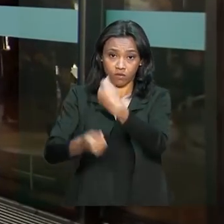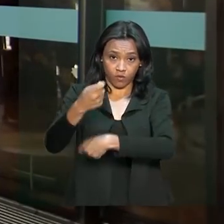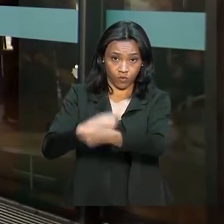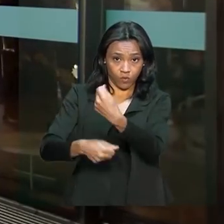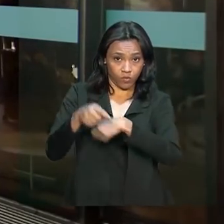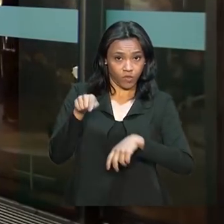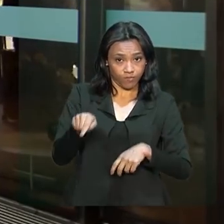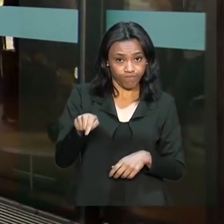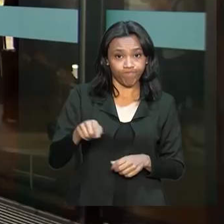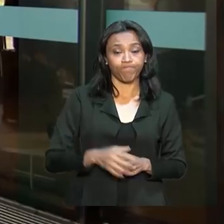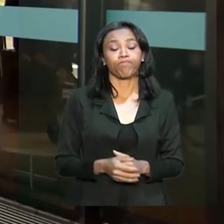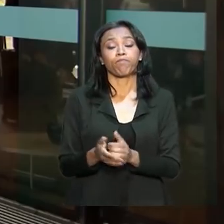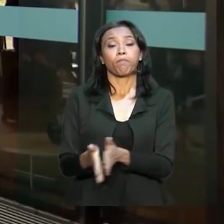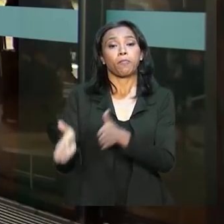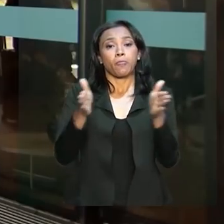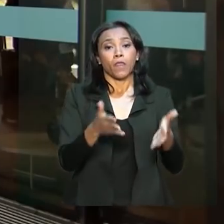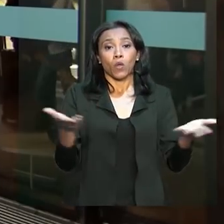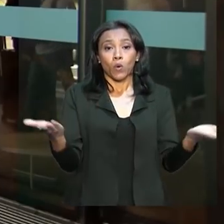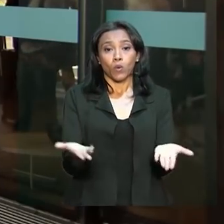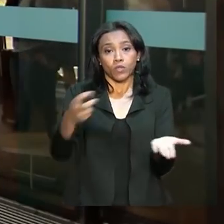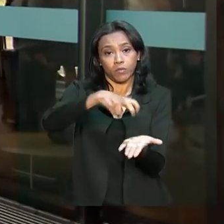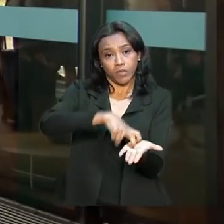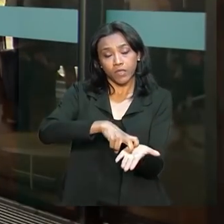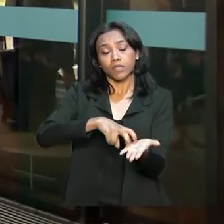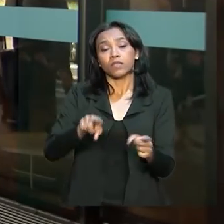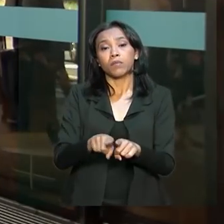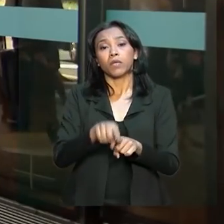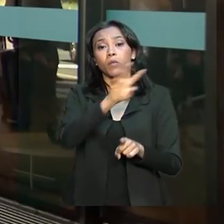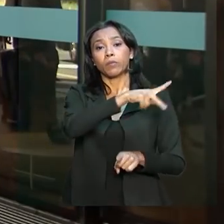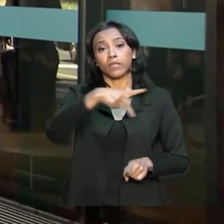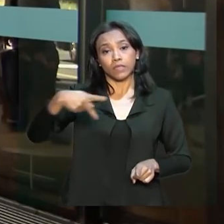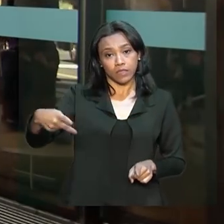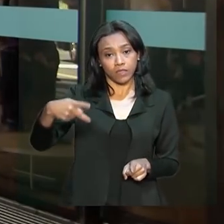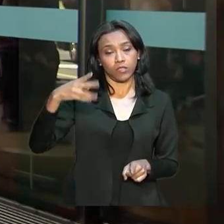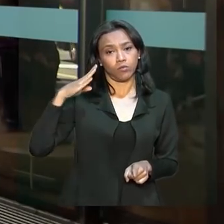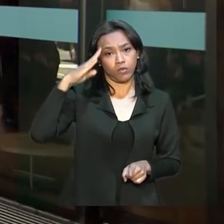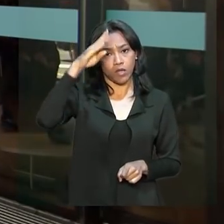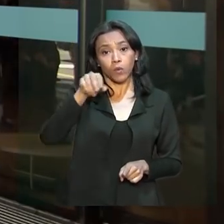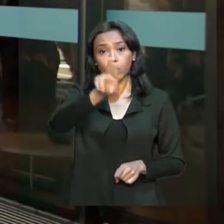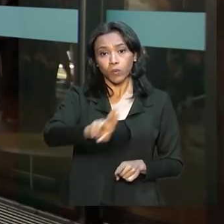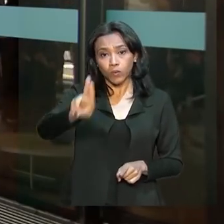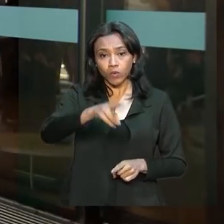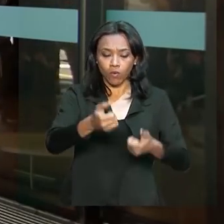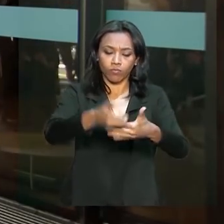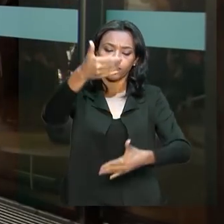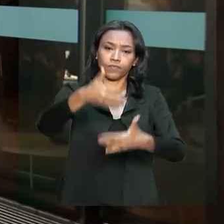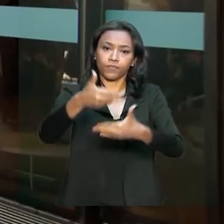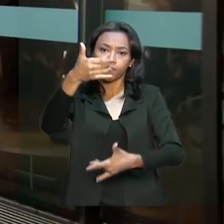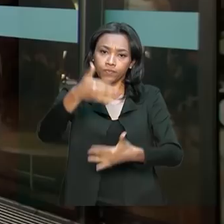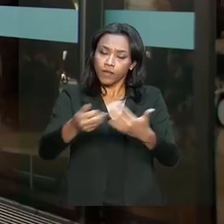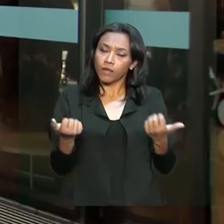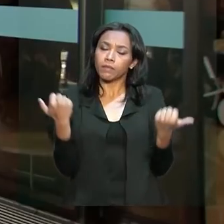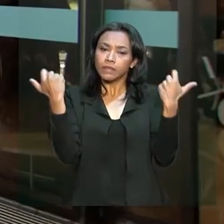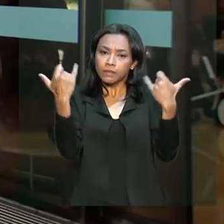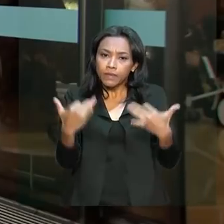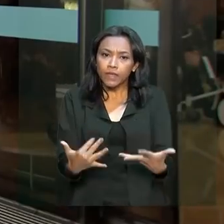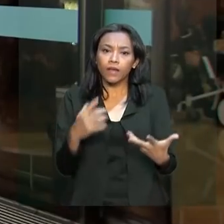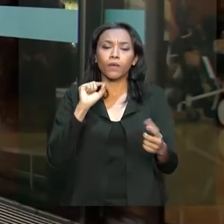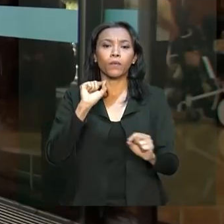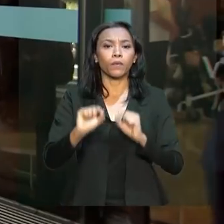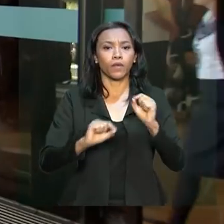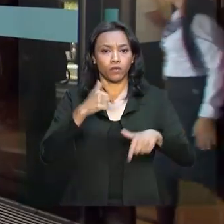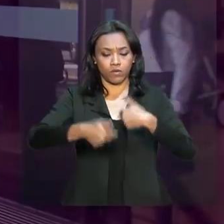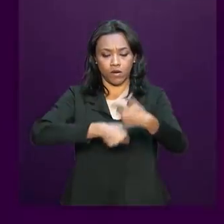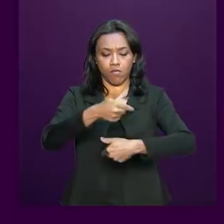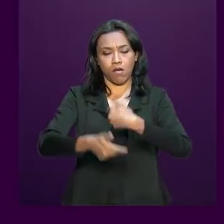de existir. Agora pela manhã, o presidente Jair Bolsonaro utilizou as redes sociais para falar a respeito do trabalho que está